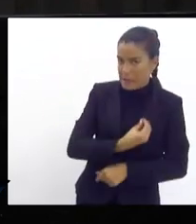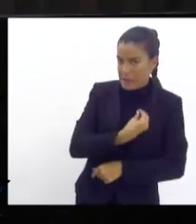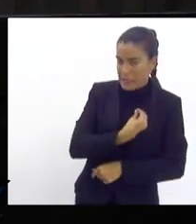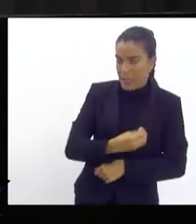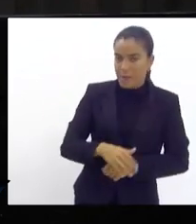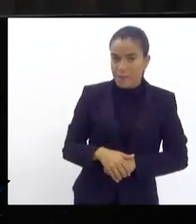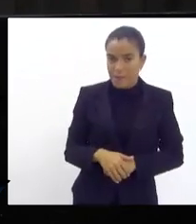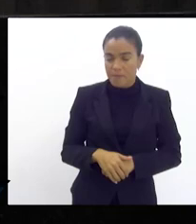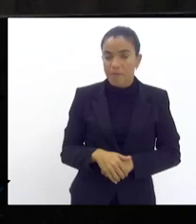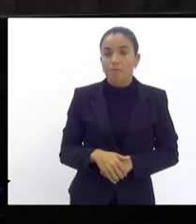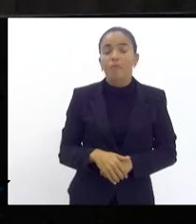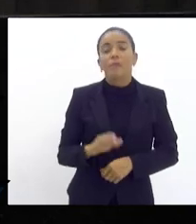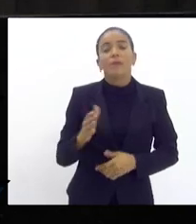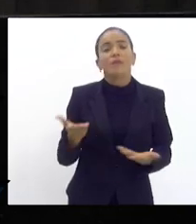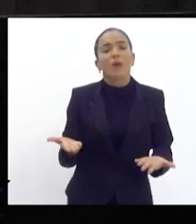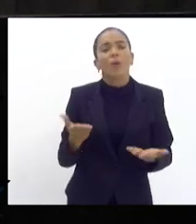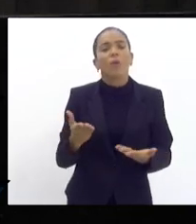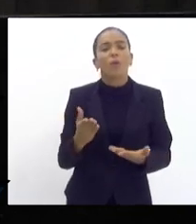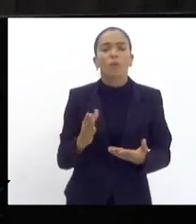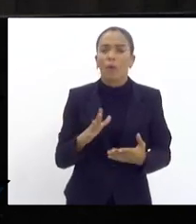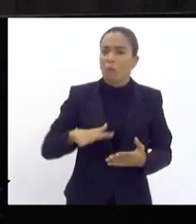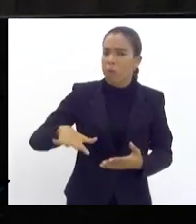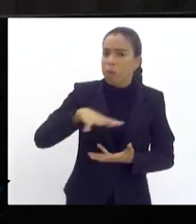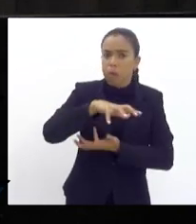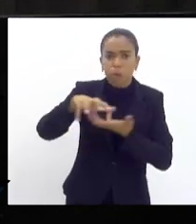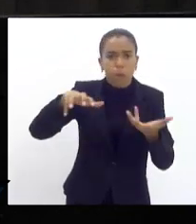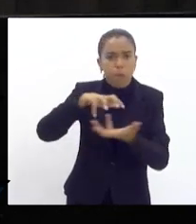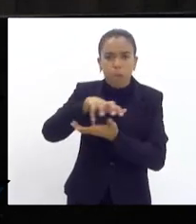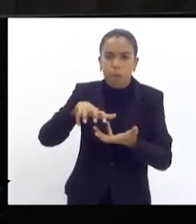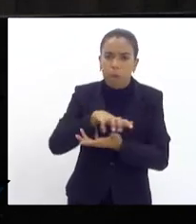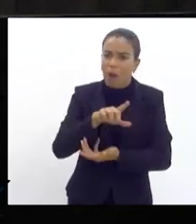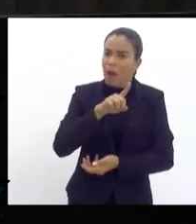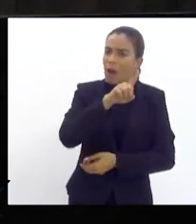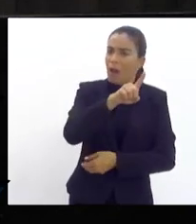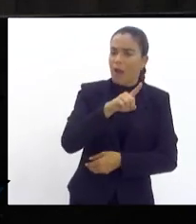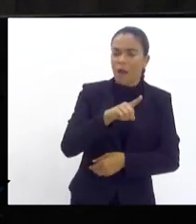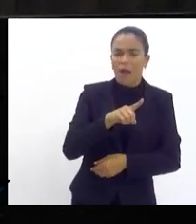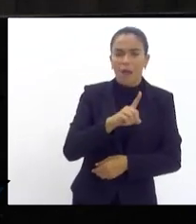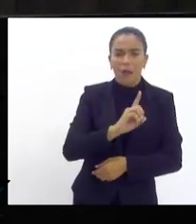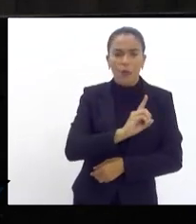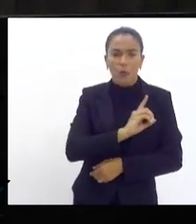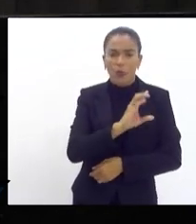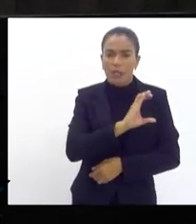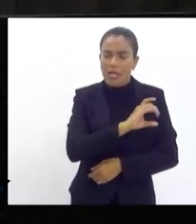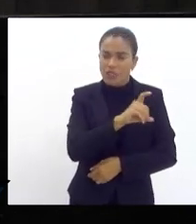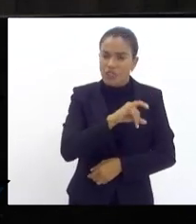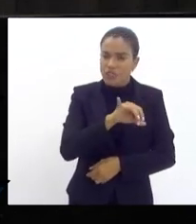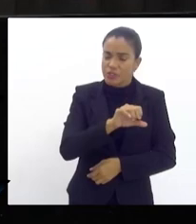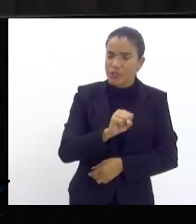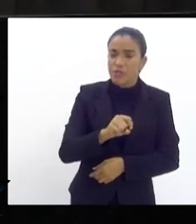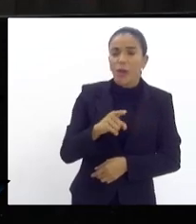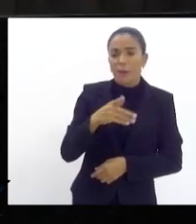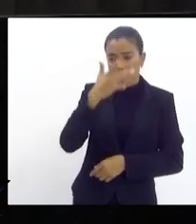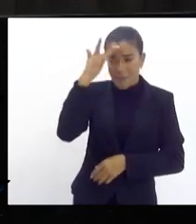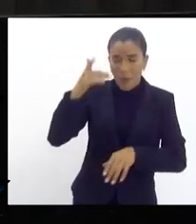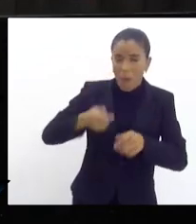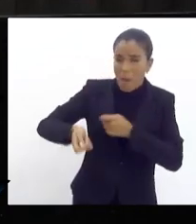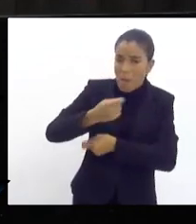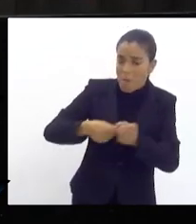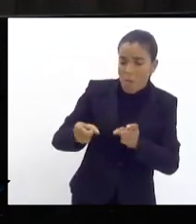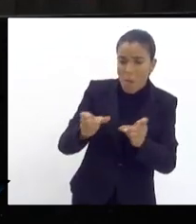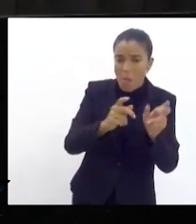o caos instalado em Duque de Caxias quando aqueles marginais traficantes e vagabundos